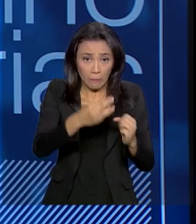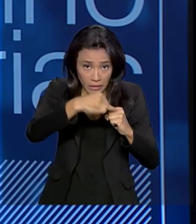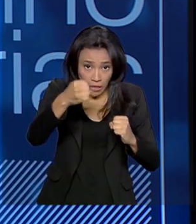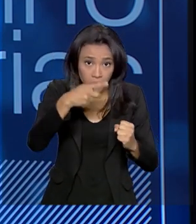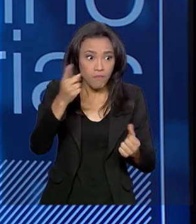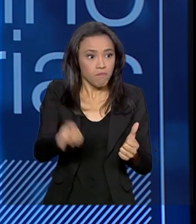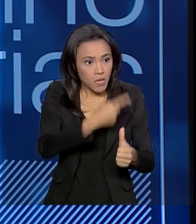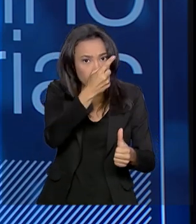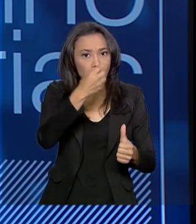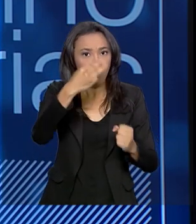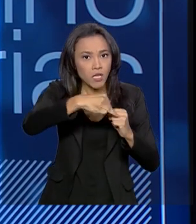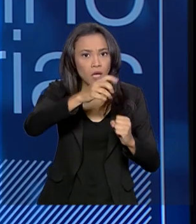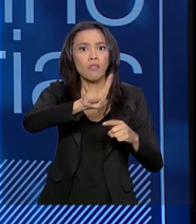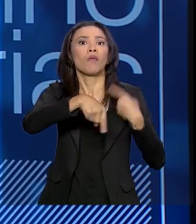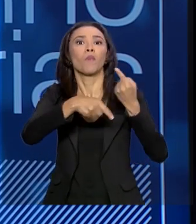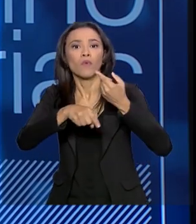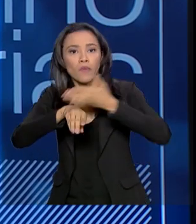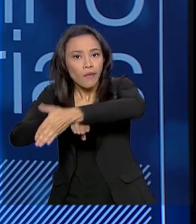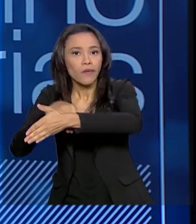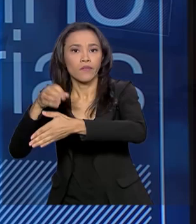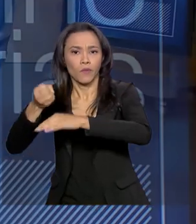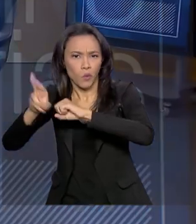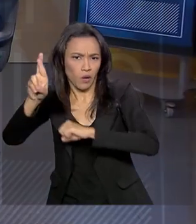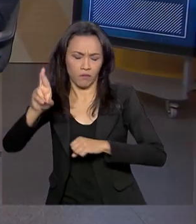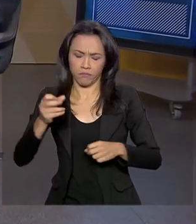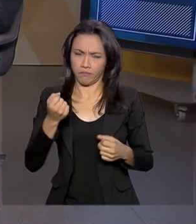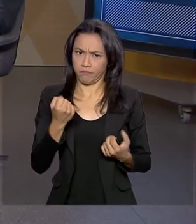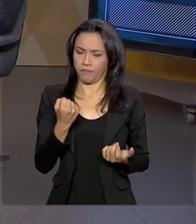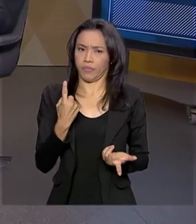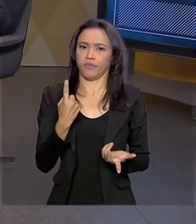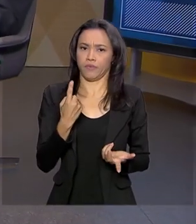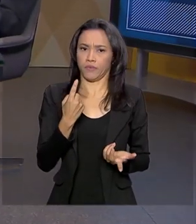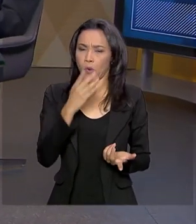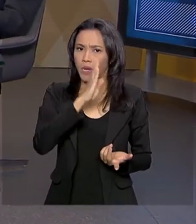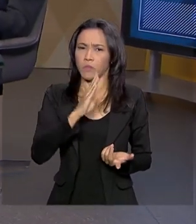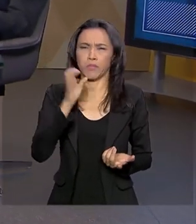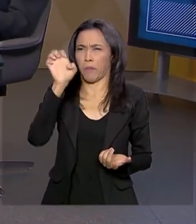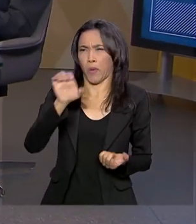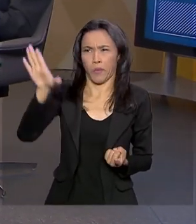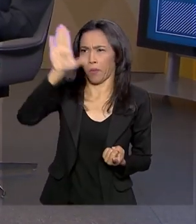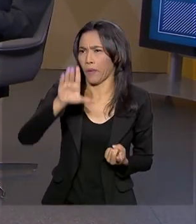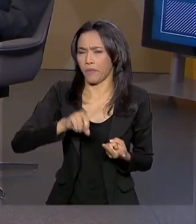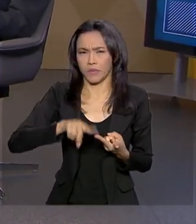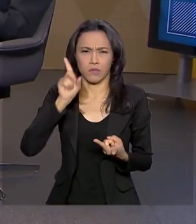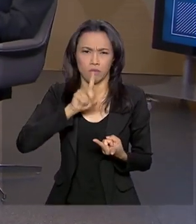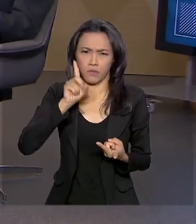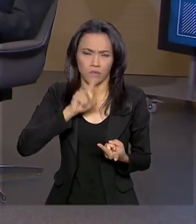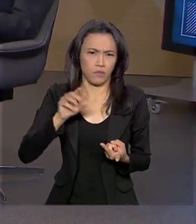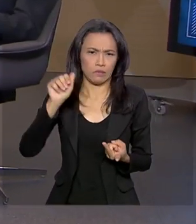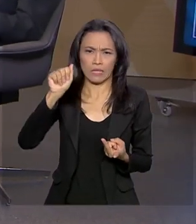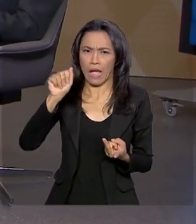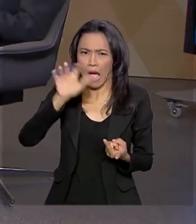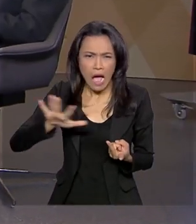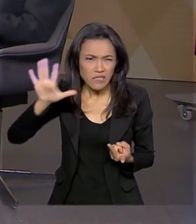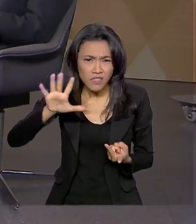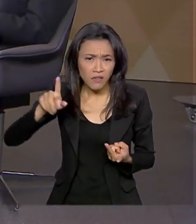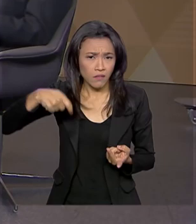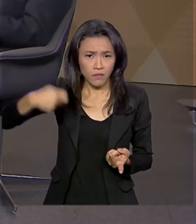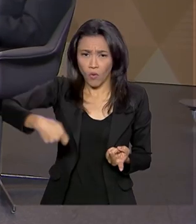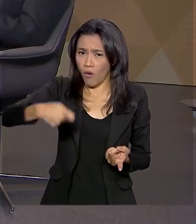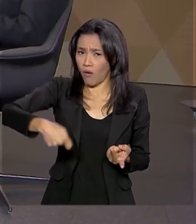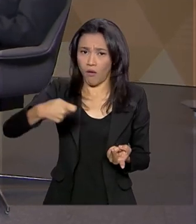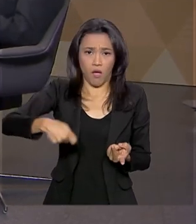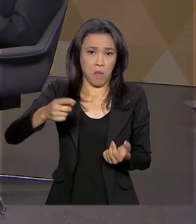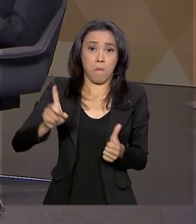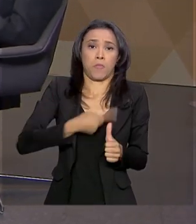a entrada no doutorado. Isso é interessante. Por exemplo, na Europa, Estados Unidos, Ásia, geralmente no resto do